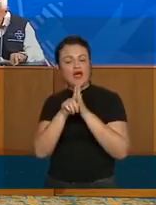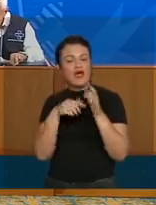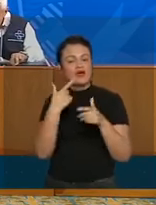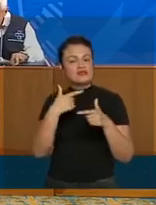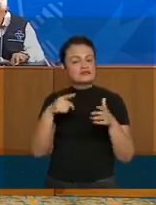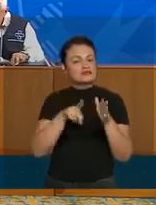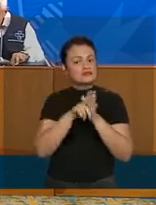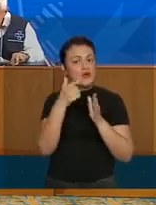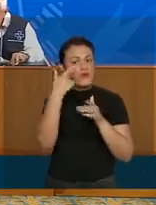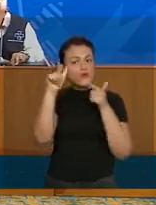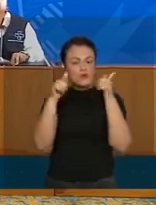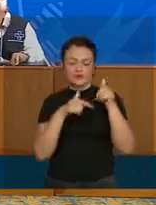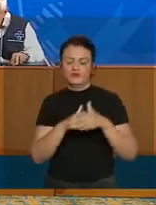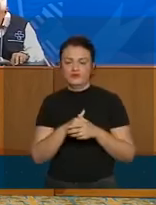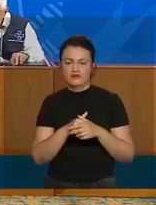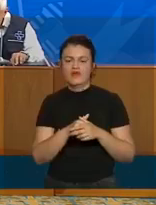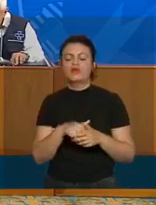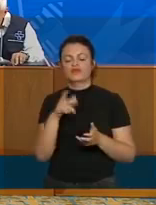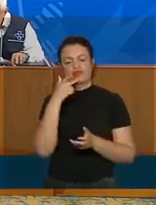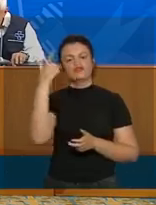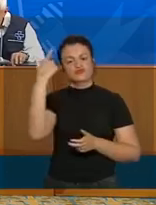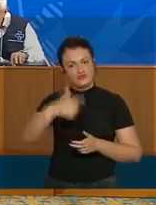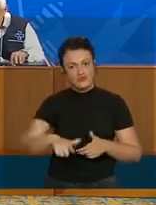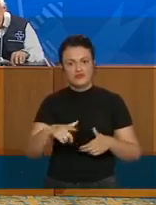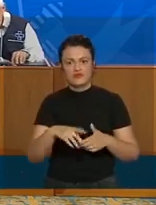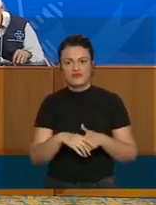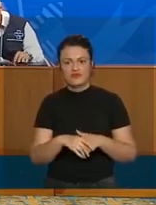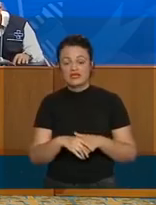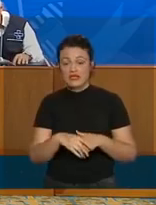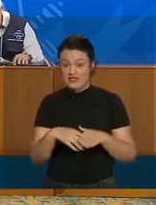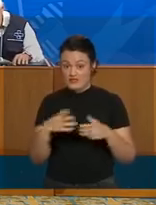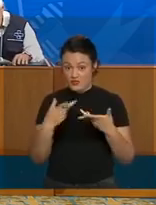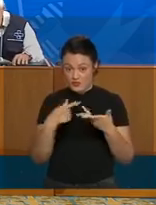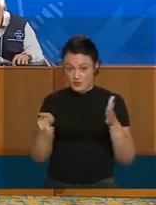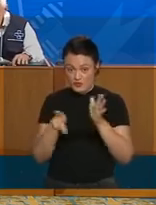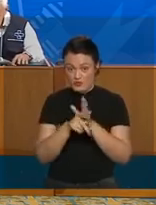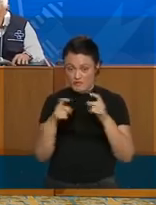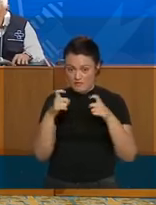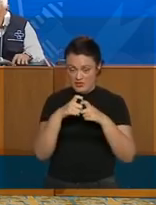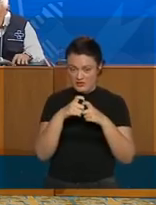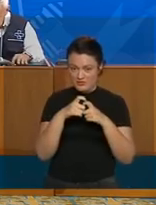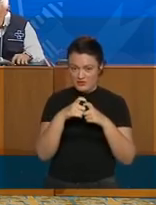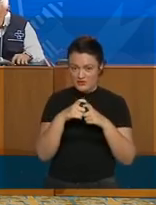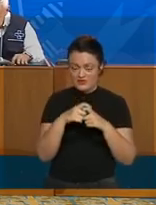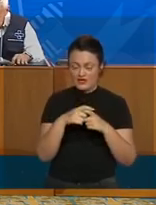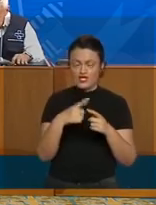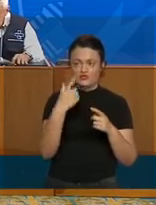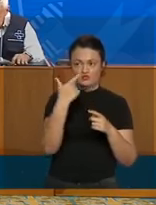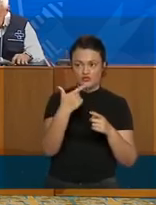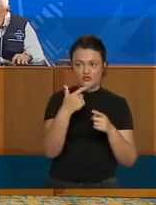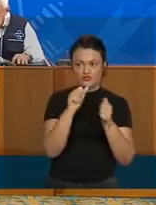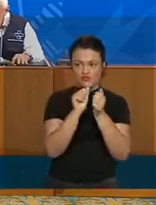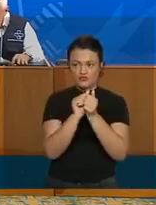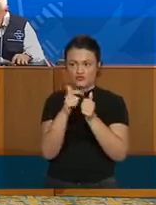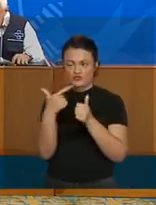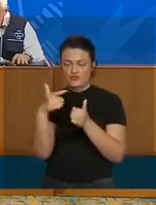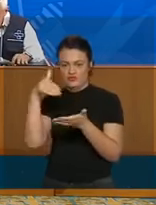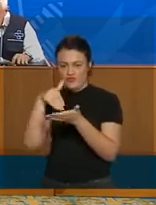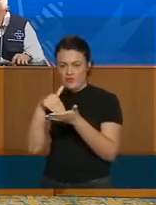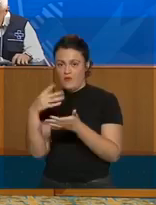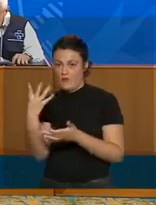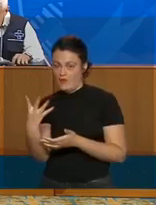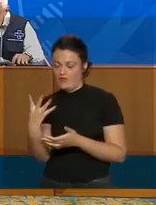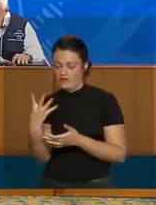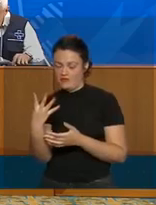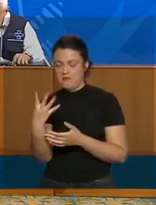não é uma coisa, volto a repetir, em medicina, 2 mais 2 pode ser 4, a gente faz o possível para ser